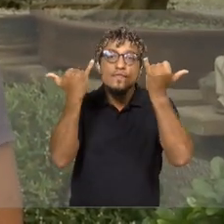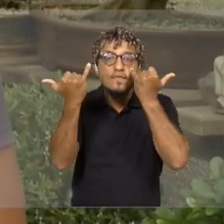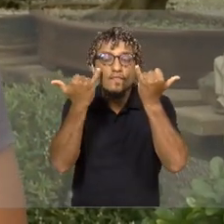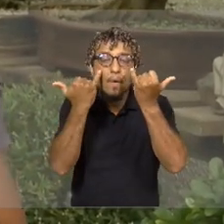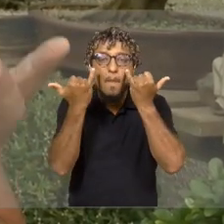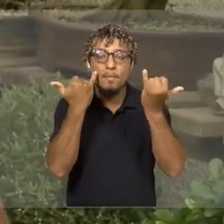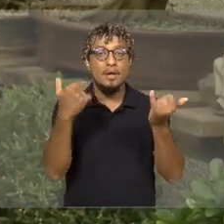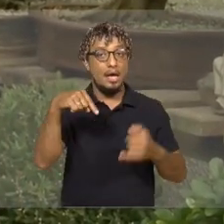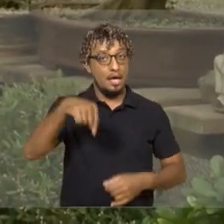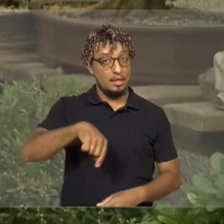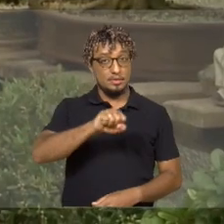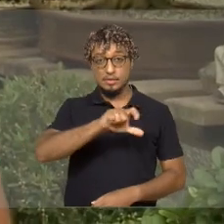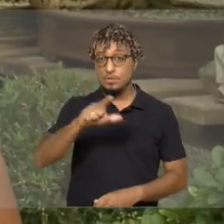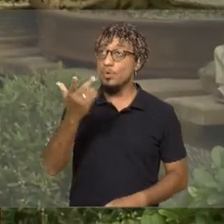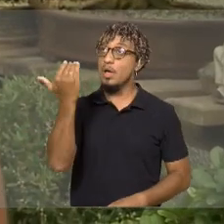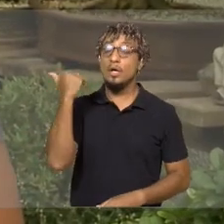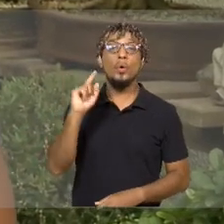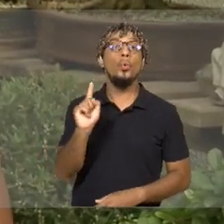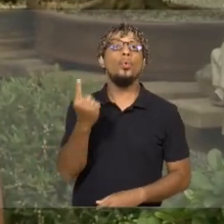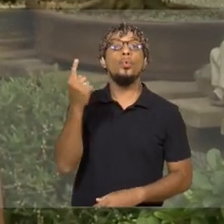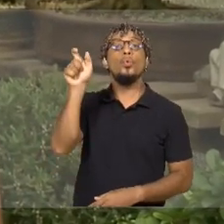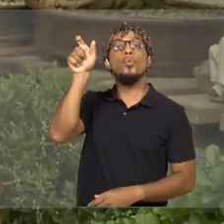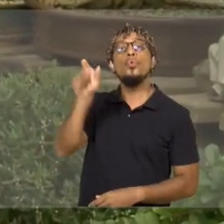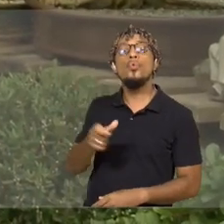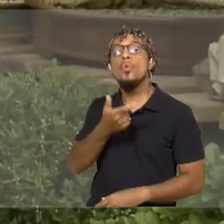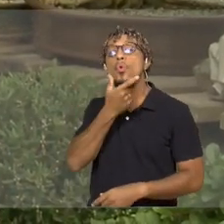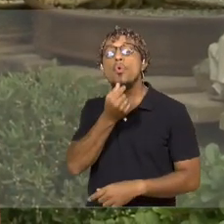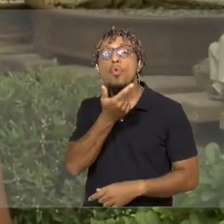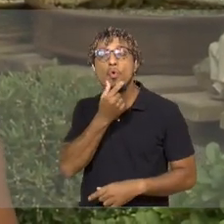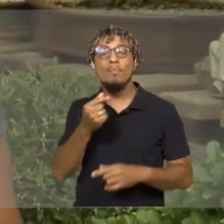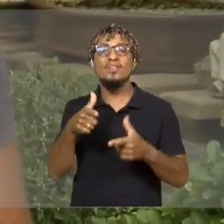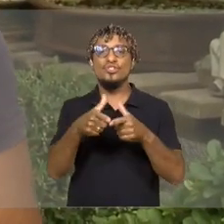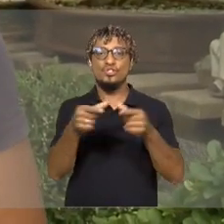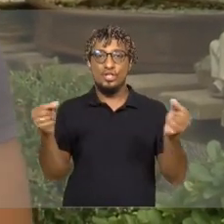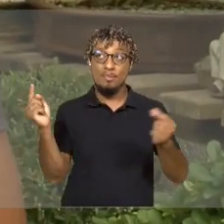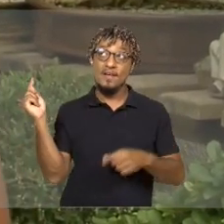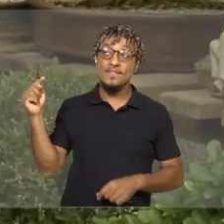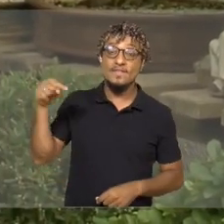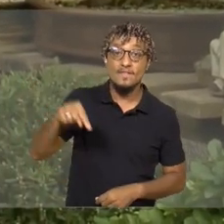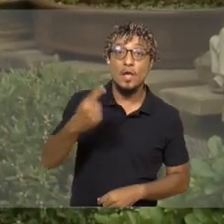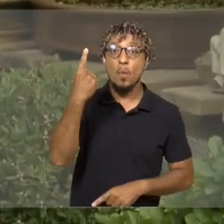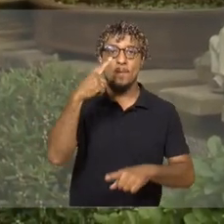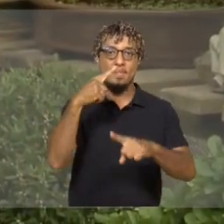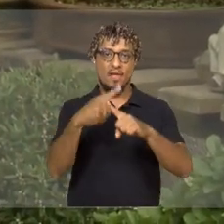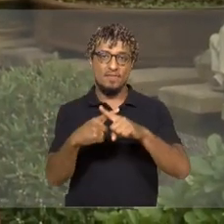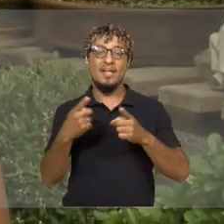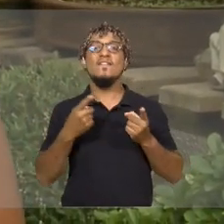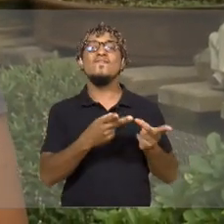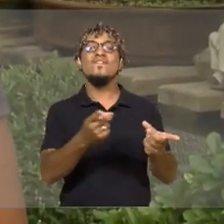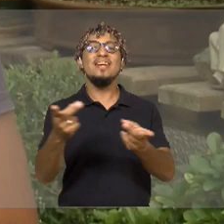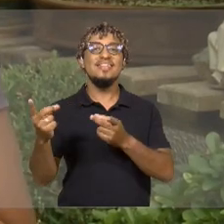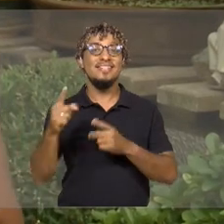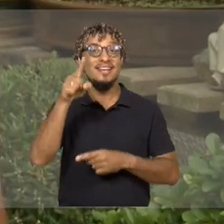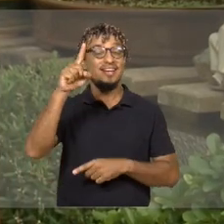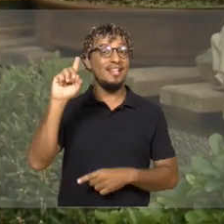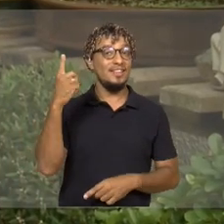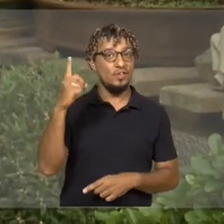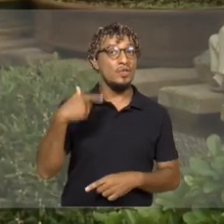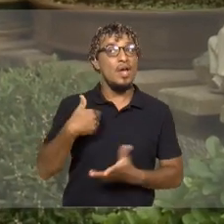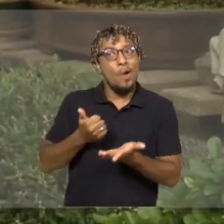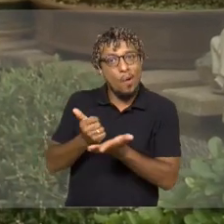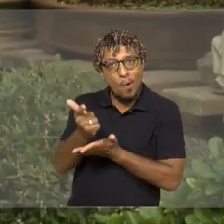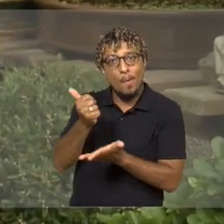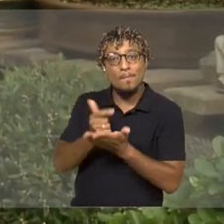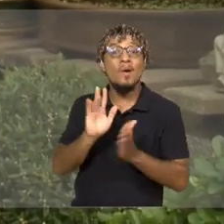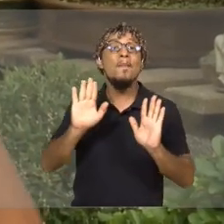Aqui em São Luís tinha um japonês que vinha uma vez por ano e vendia bonsais na Praça Deodoro. Eu comprava